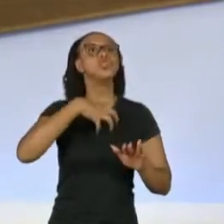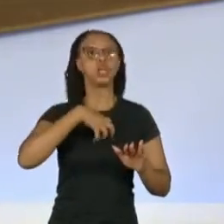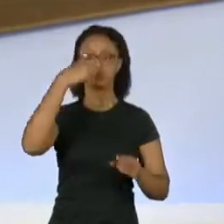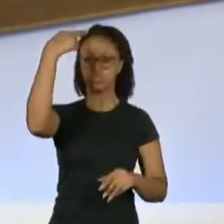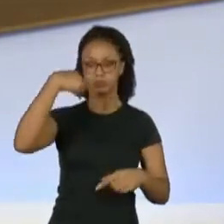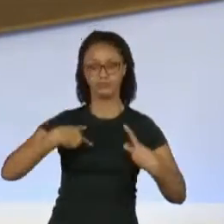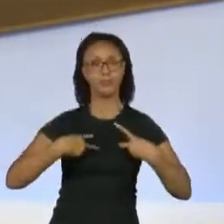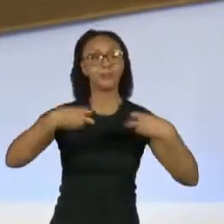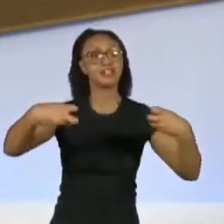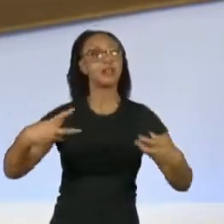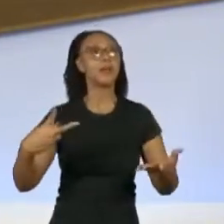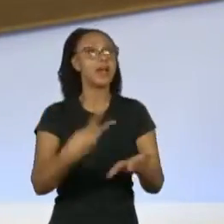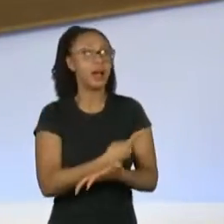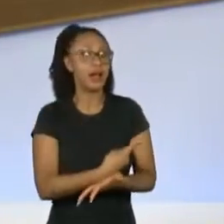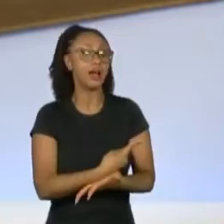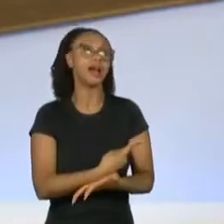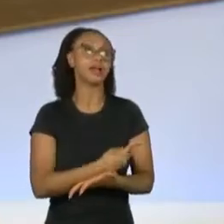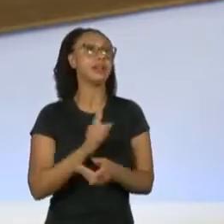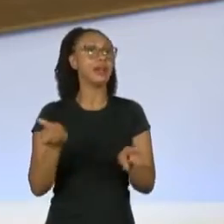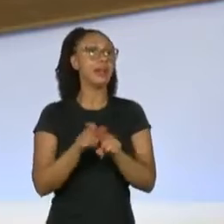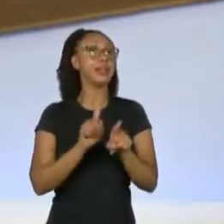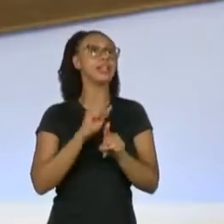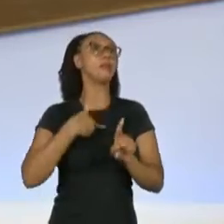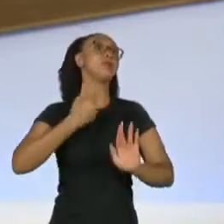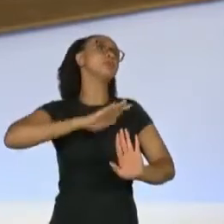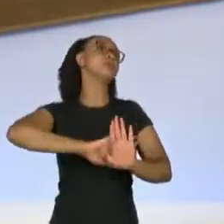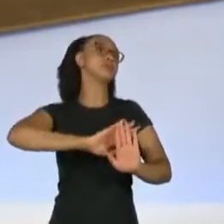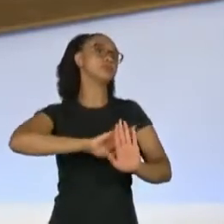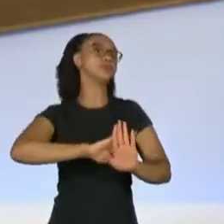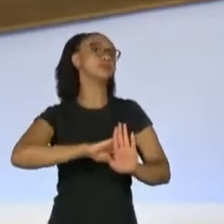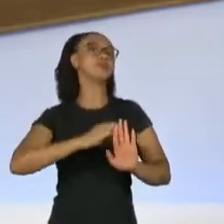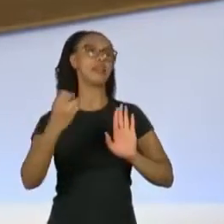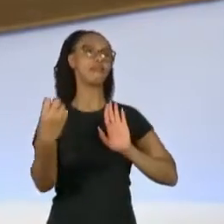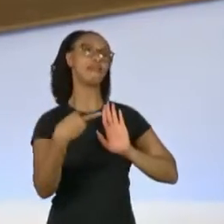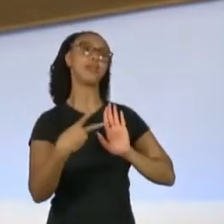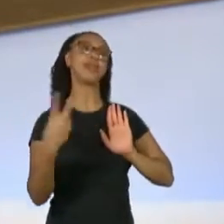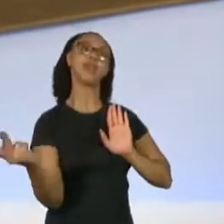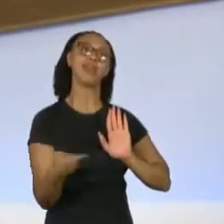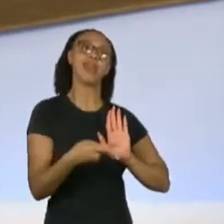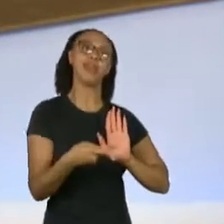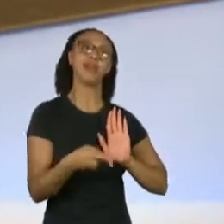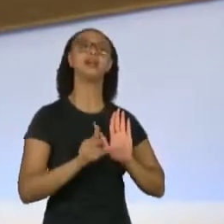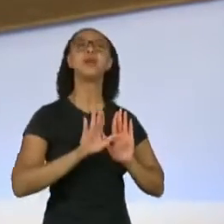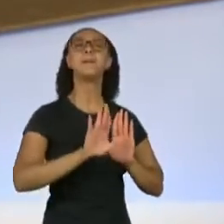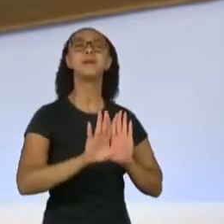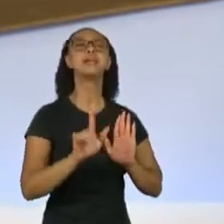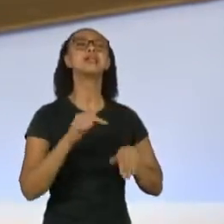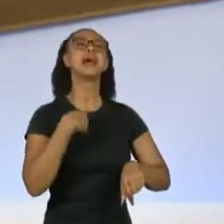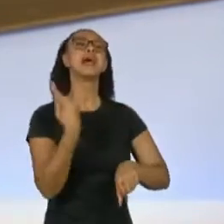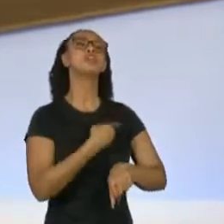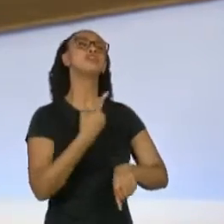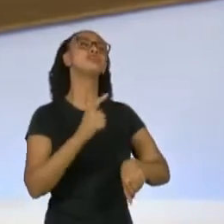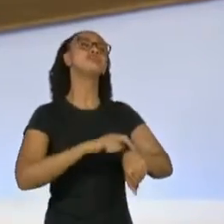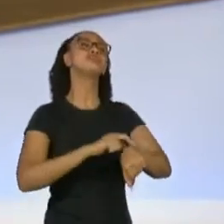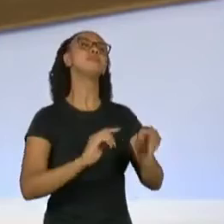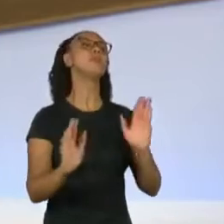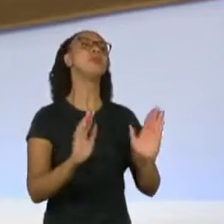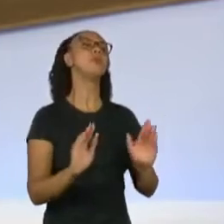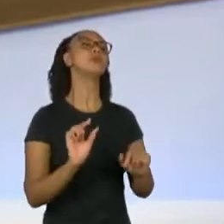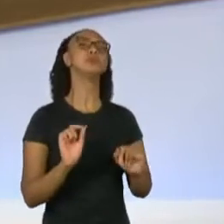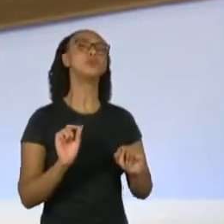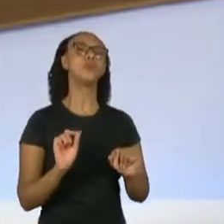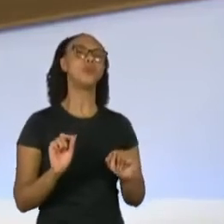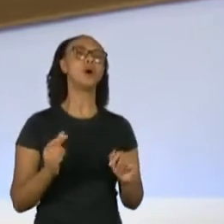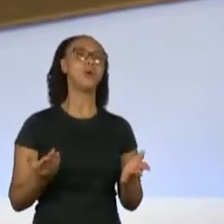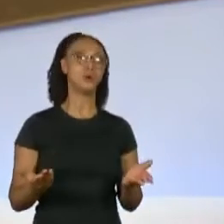entender, né? E de entender a mensagem que a gente está passando. Você acha que a gente está em que momento dessa abertura, né? De trazer